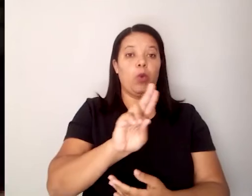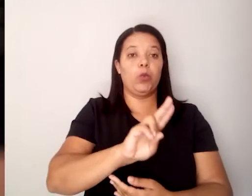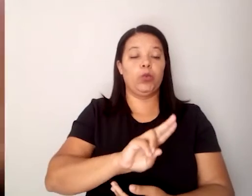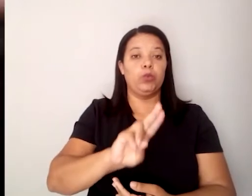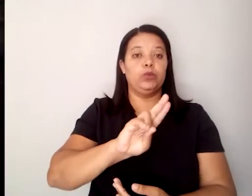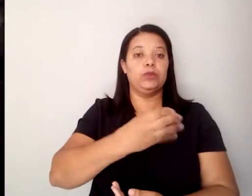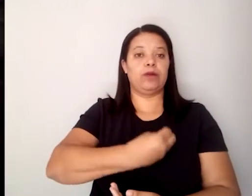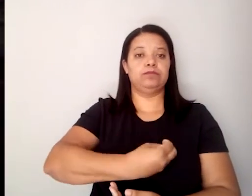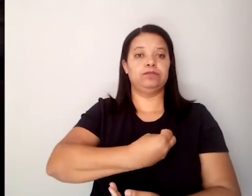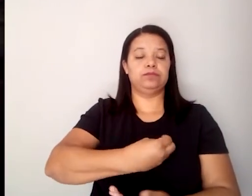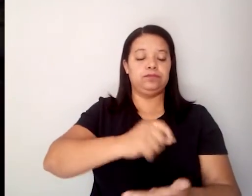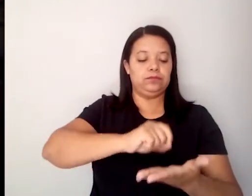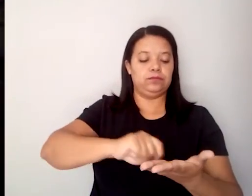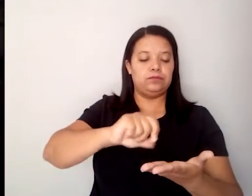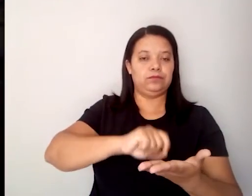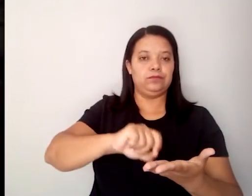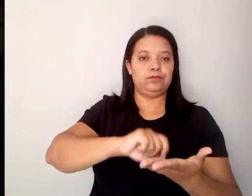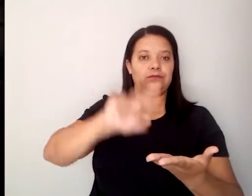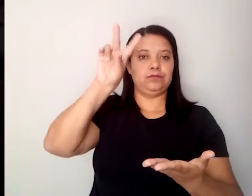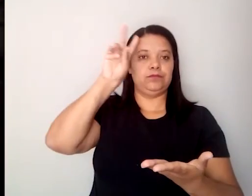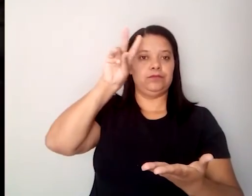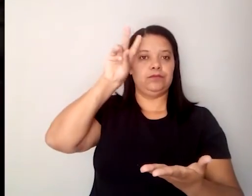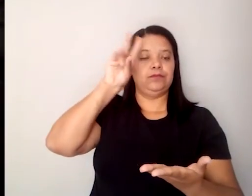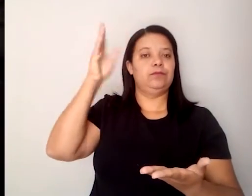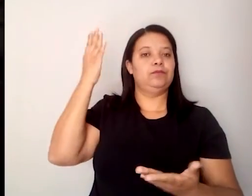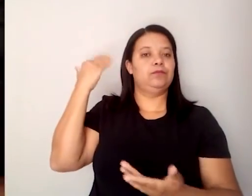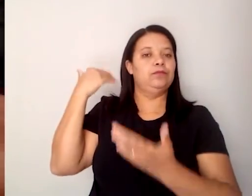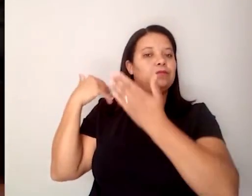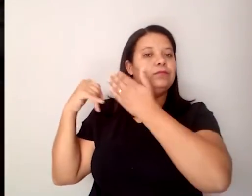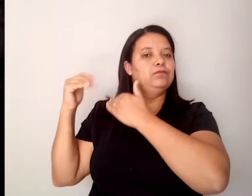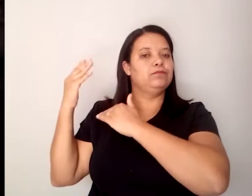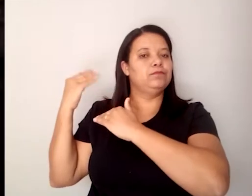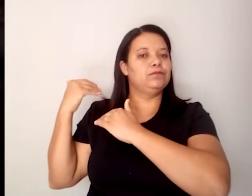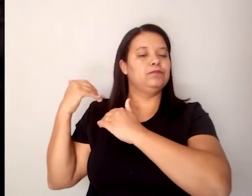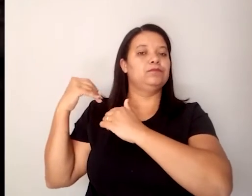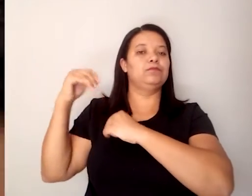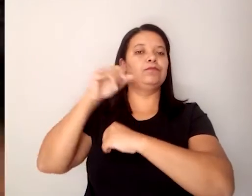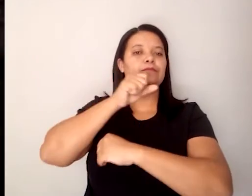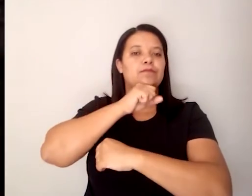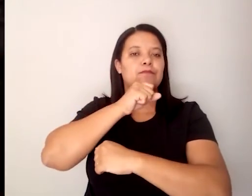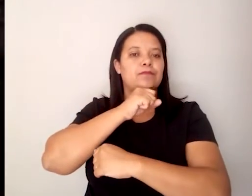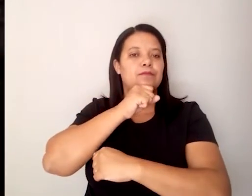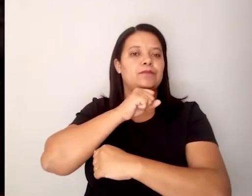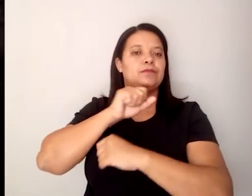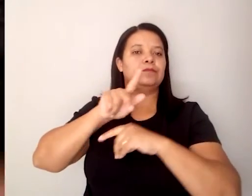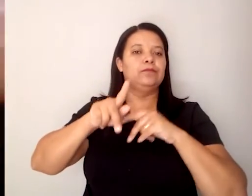vozes dos seus mais velhos. Os mais velhos são